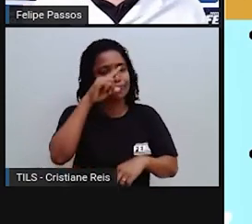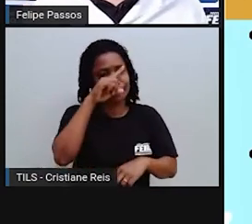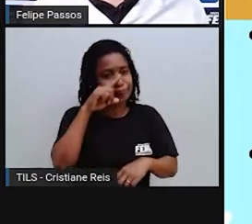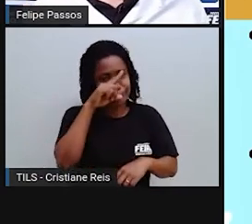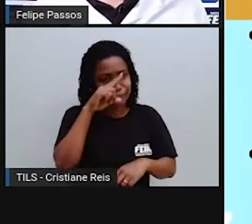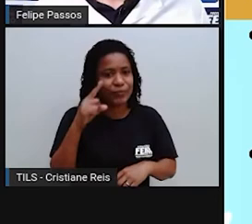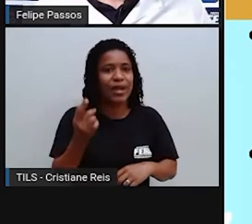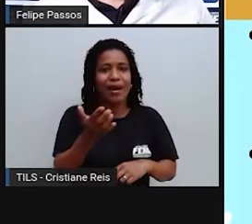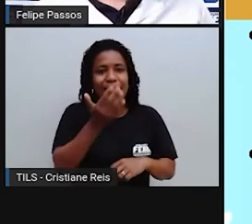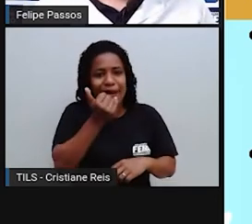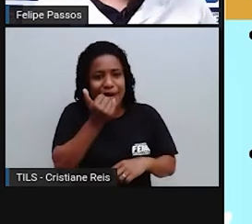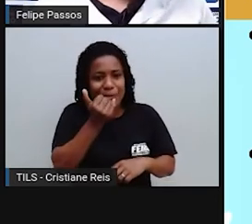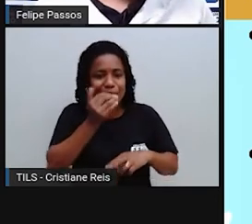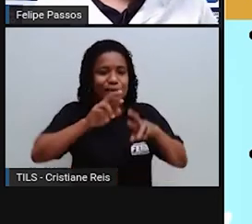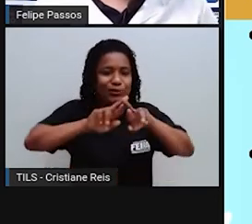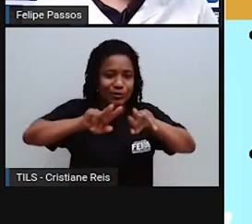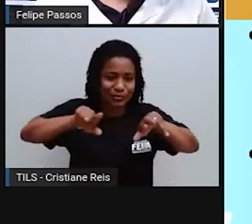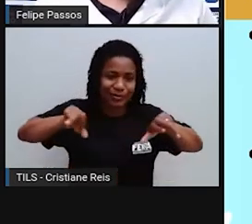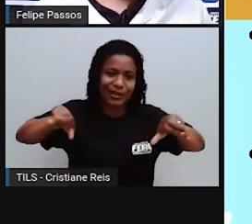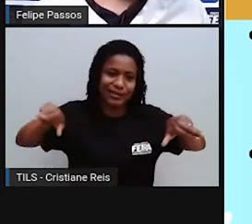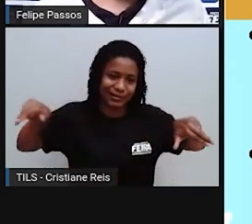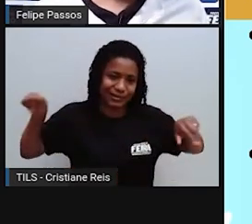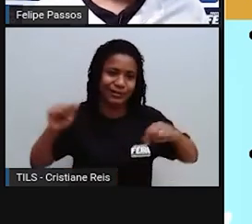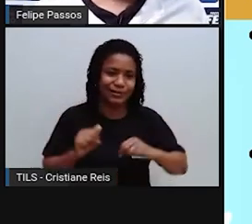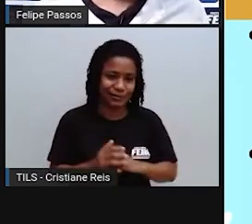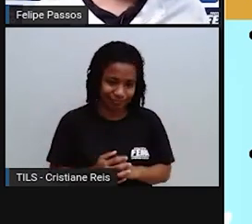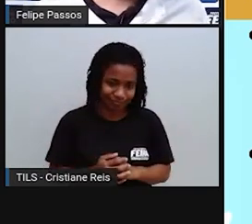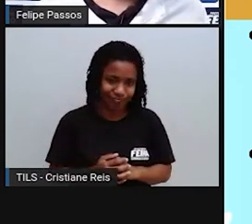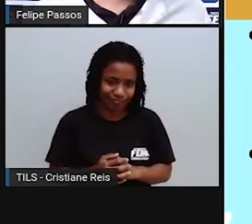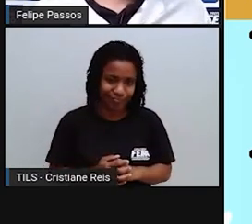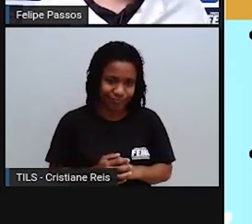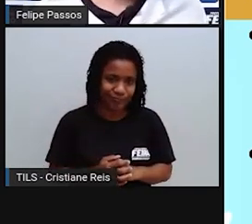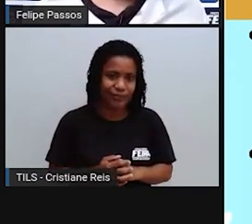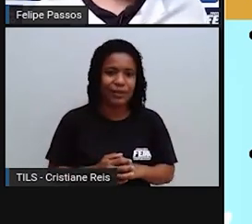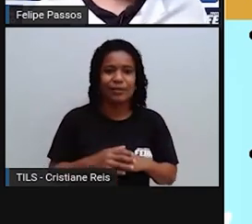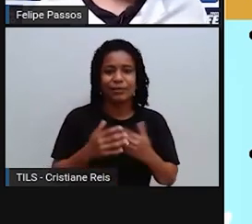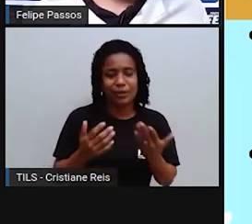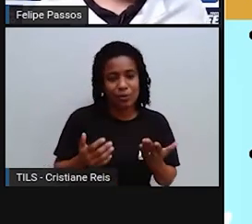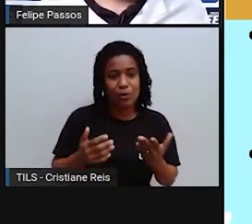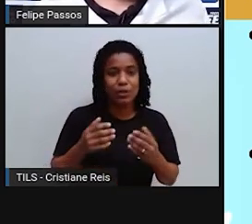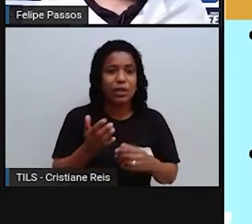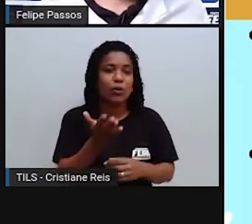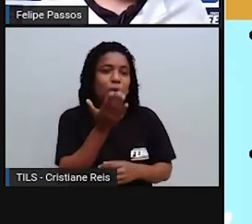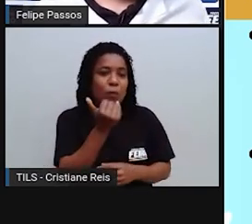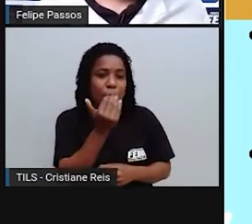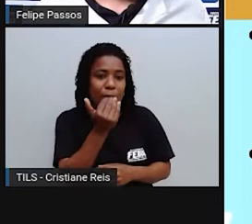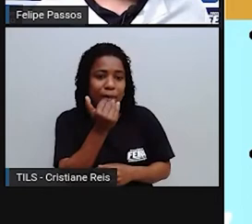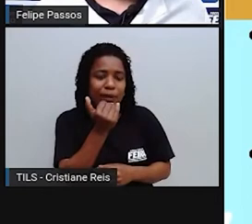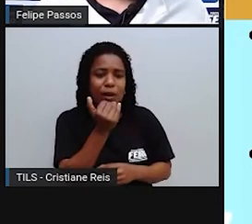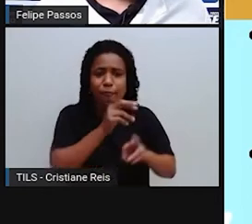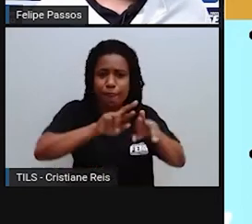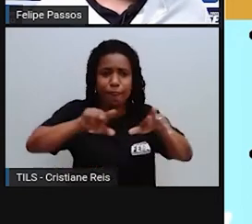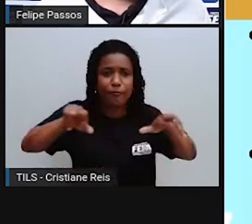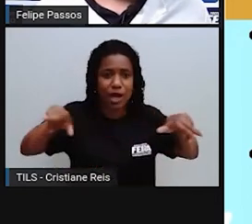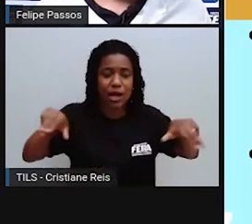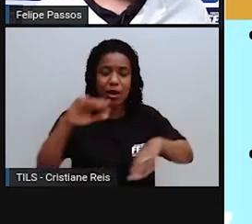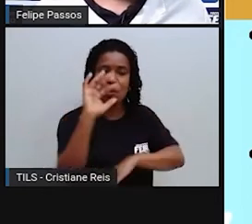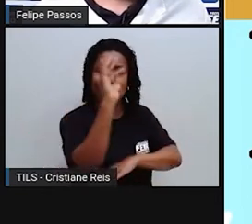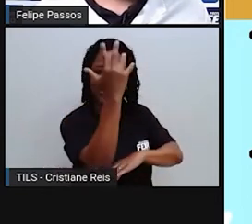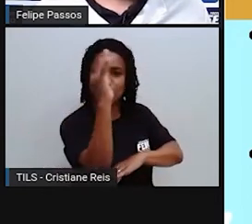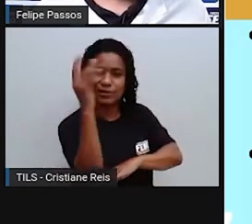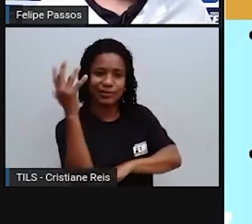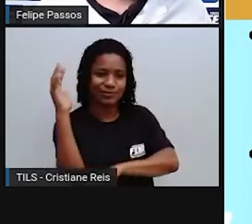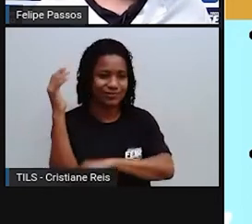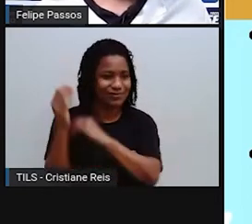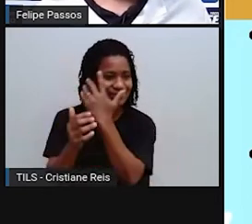diversa. Gente, existem várias plantas que são comestíveis. Certo? Então, a gente come,